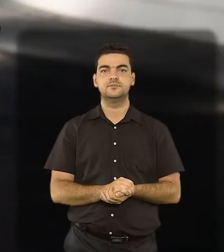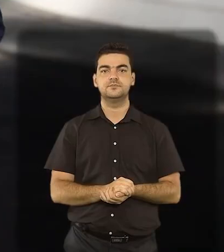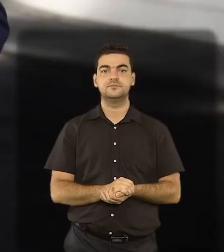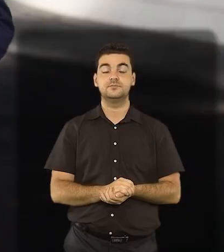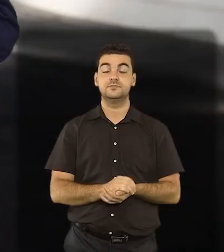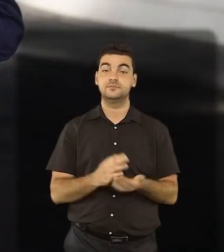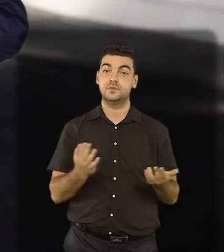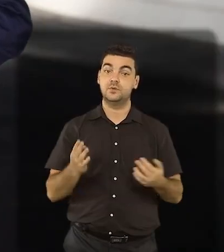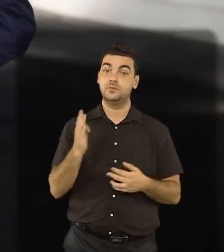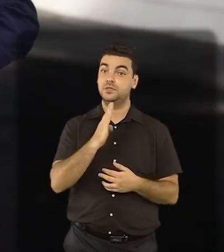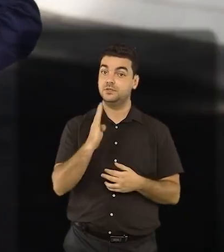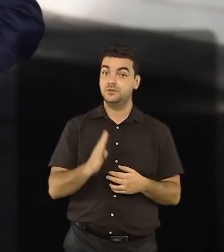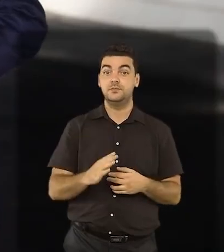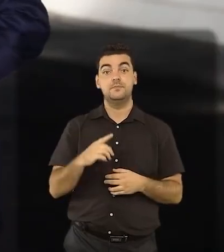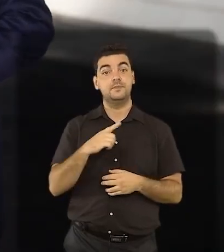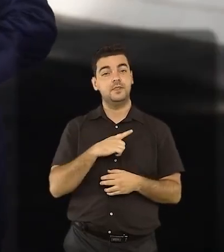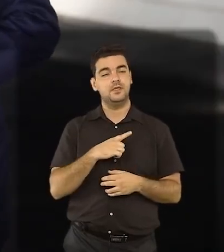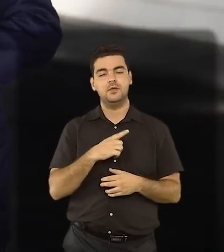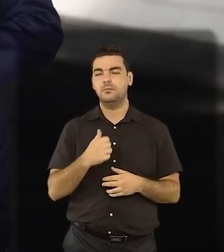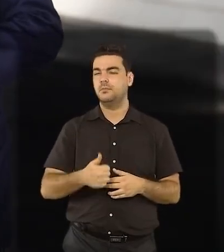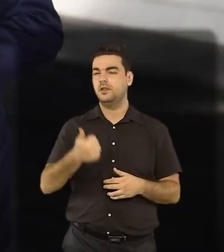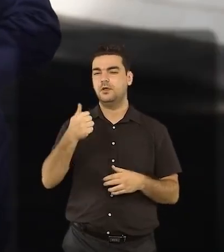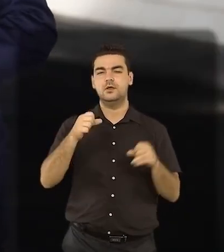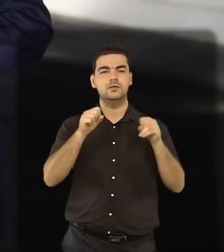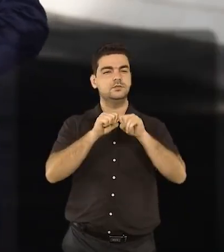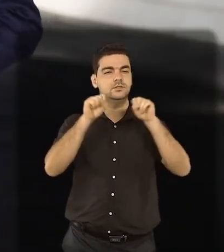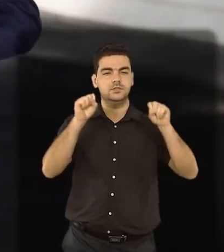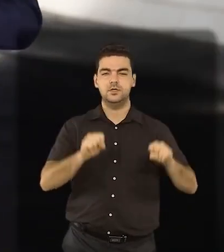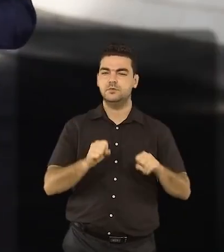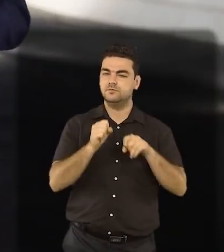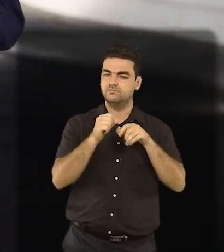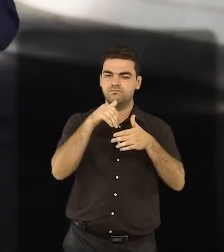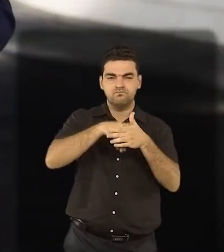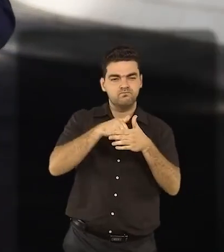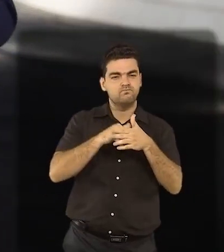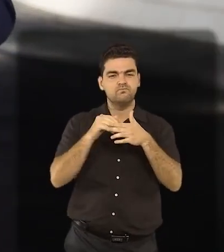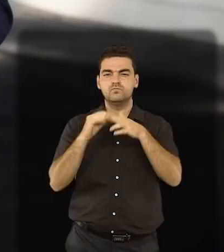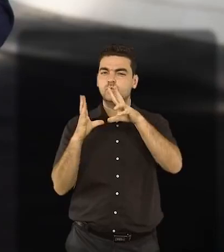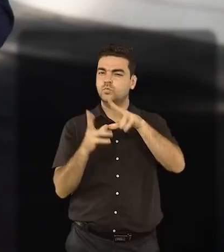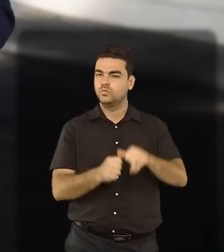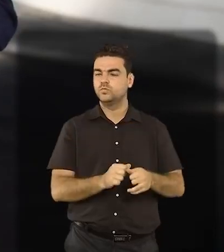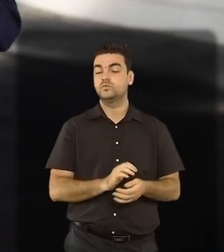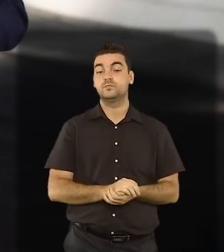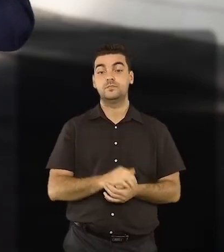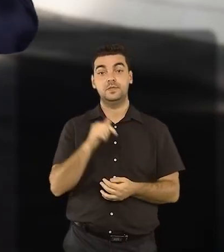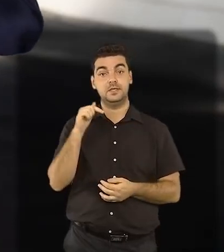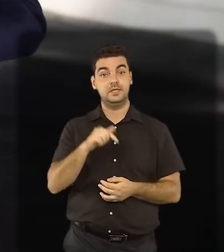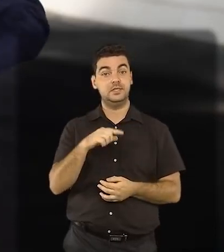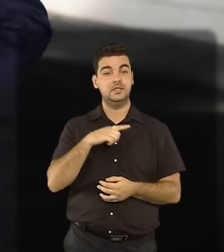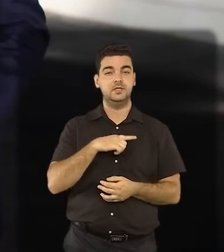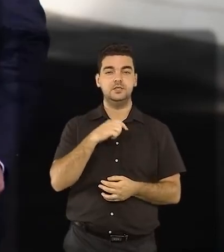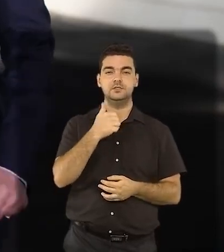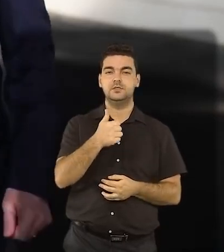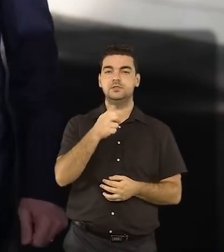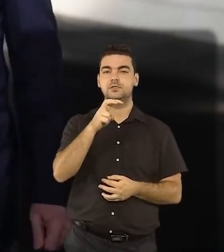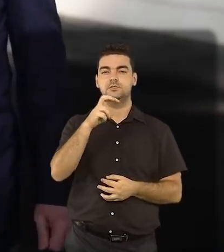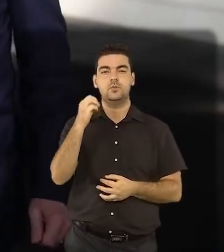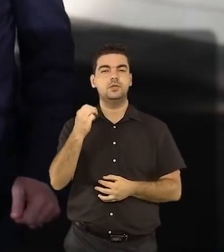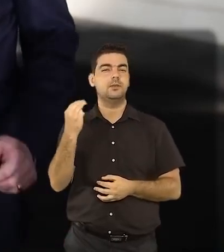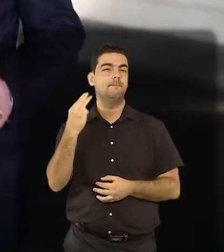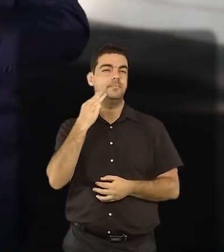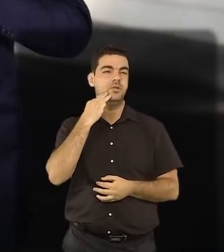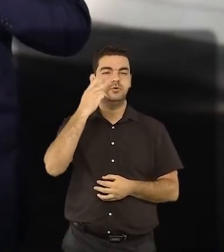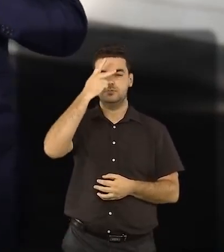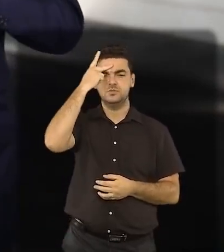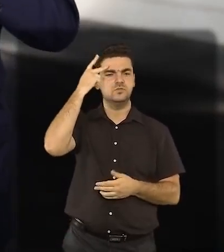O Brasil tem, provavelmente, o melhor sistema de apuração eleitoral do mundo. Apesar de termos 150 milhões de